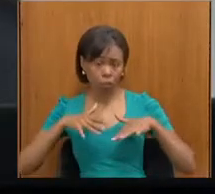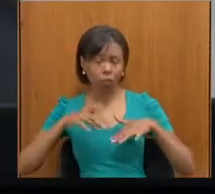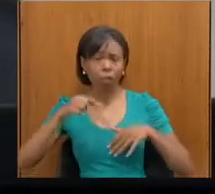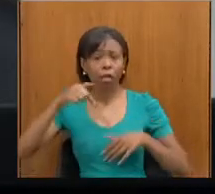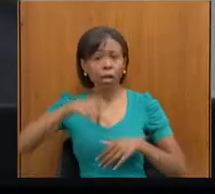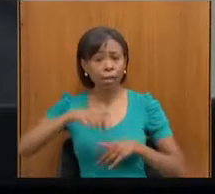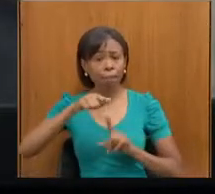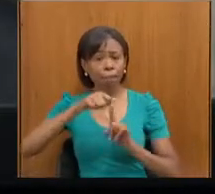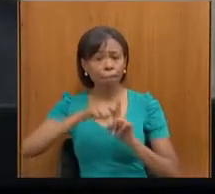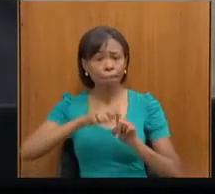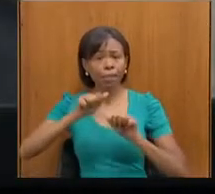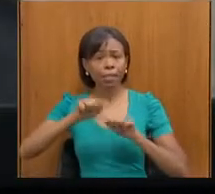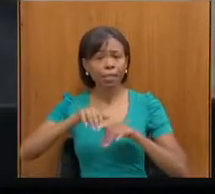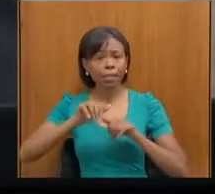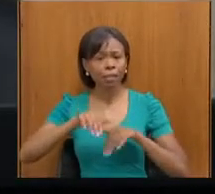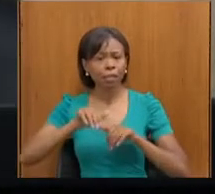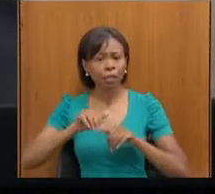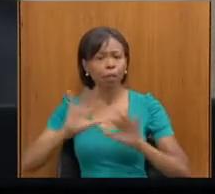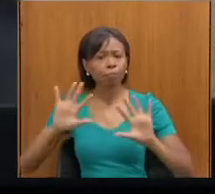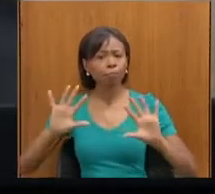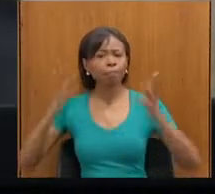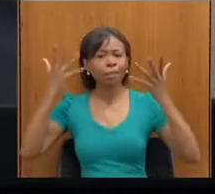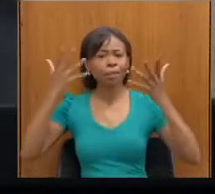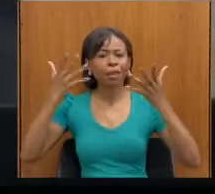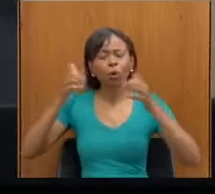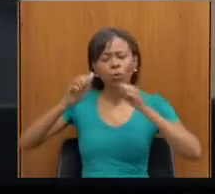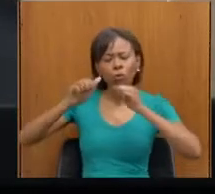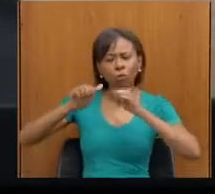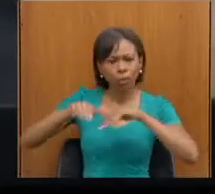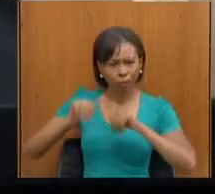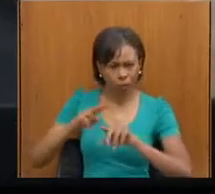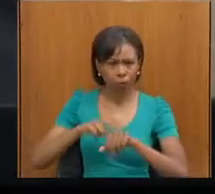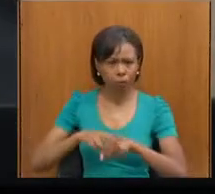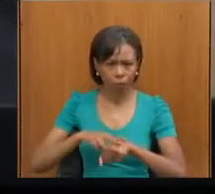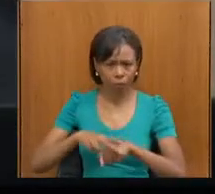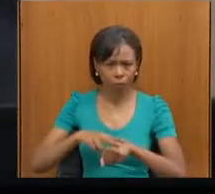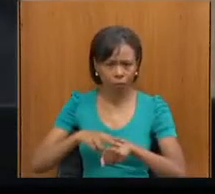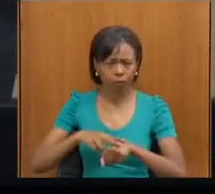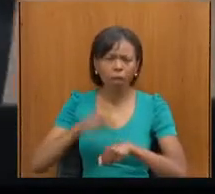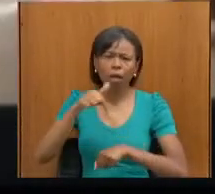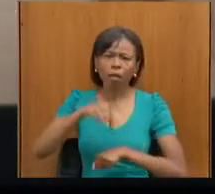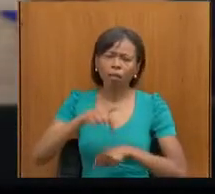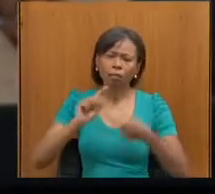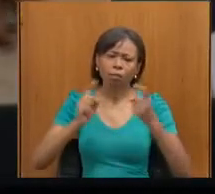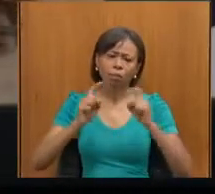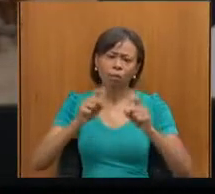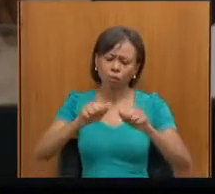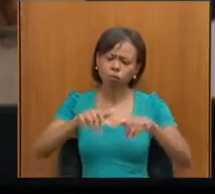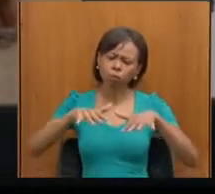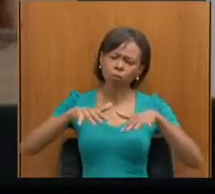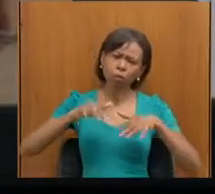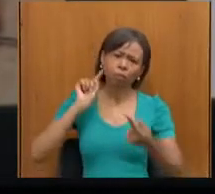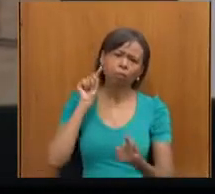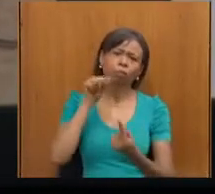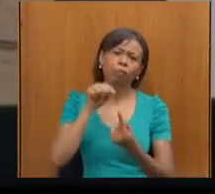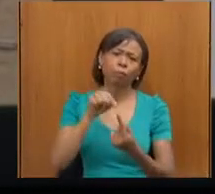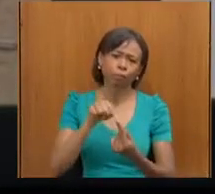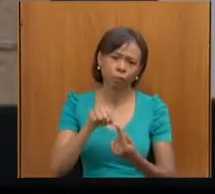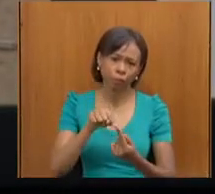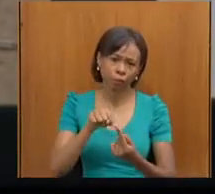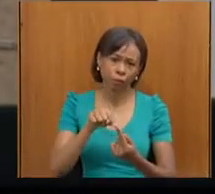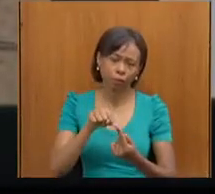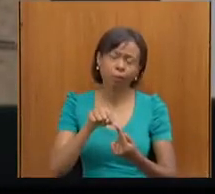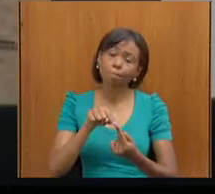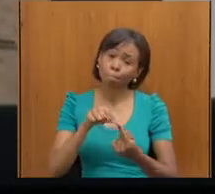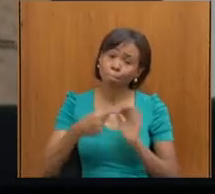setembro, o setembro verde, o objetivo dessa audiência é trazer mais uma luz à